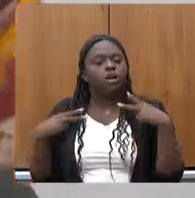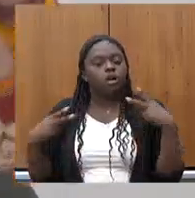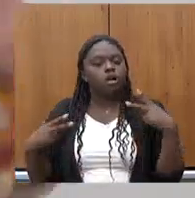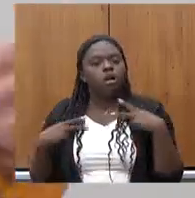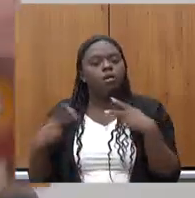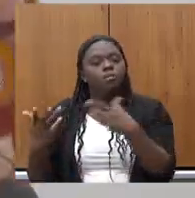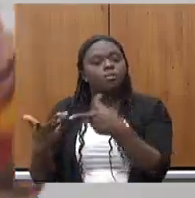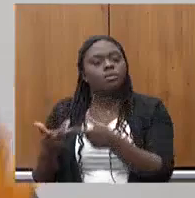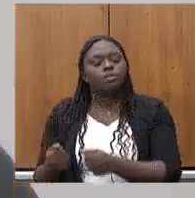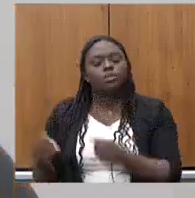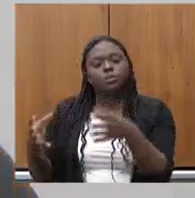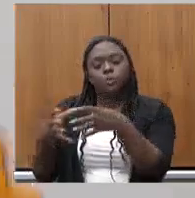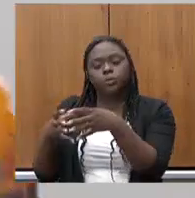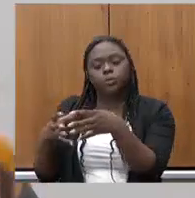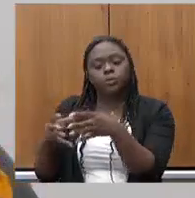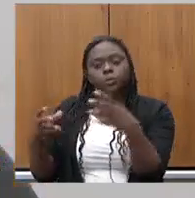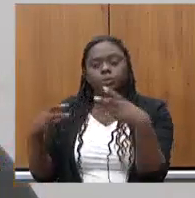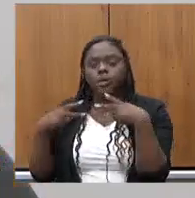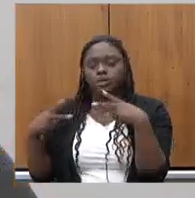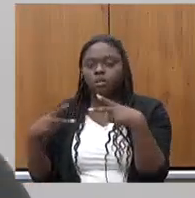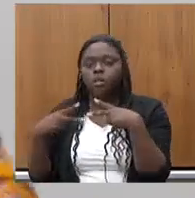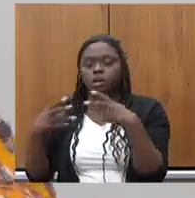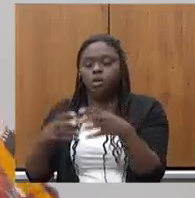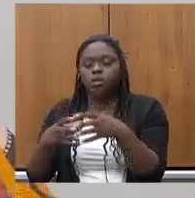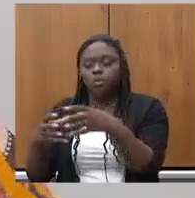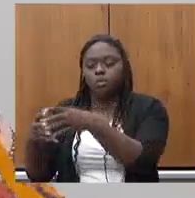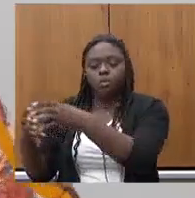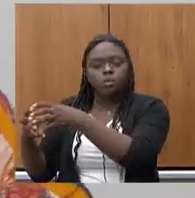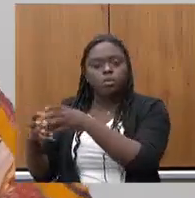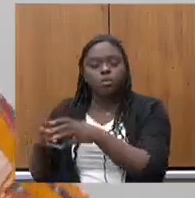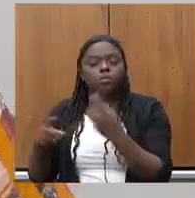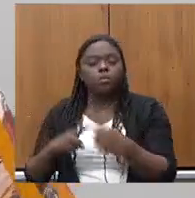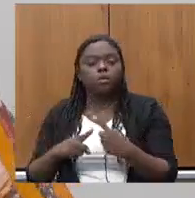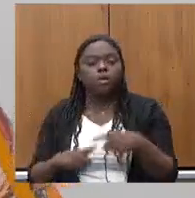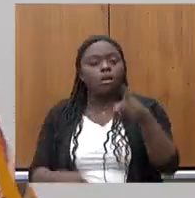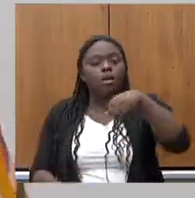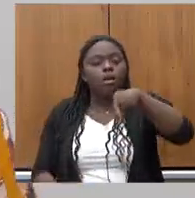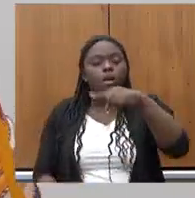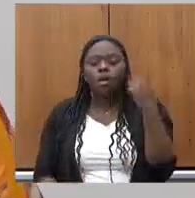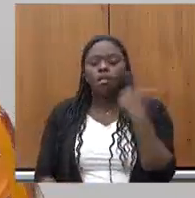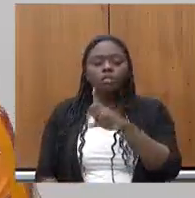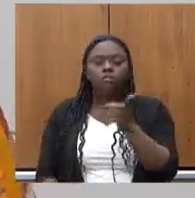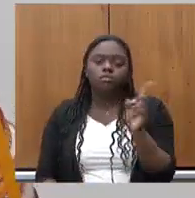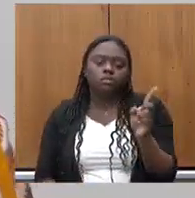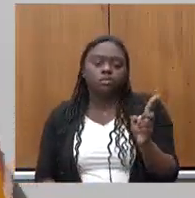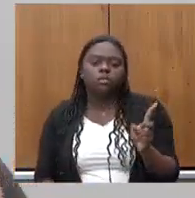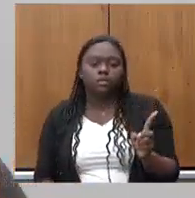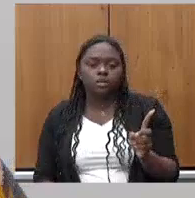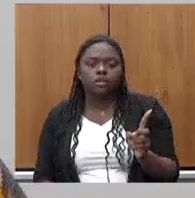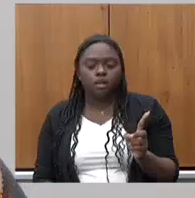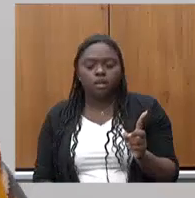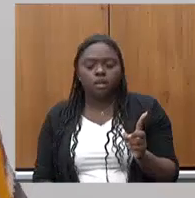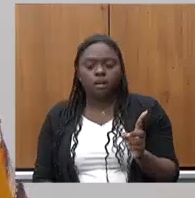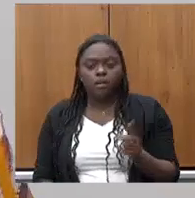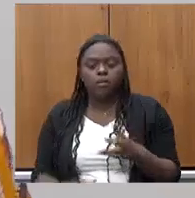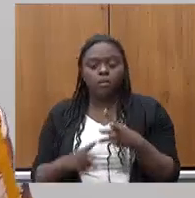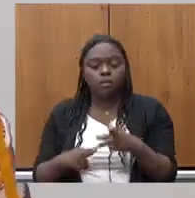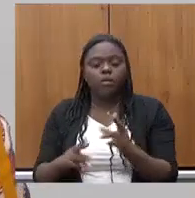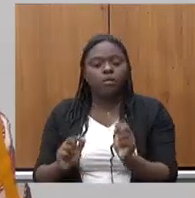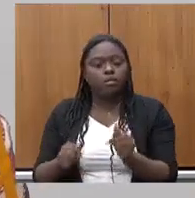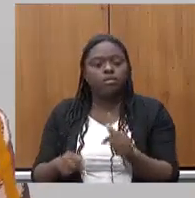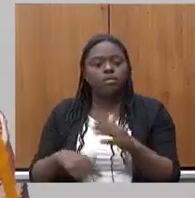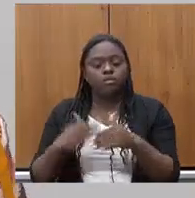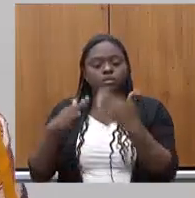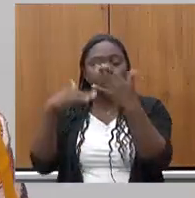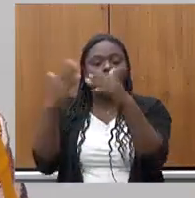atender grupos privados pequenos grupos privados porque vocês não conseguiram conforme foi bem o diagnóstico feito aqui avançar com a